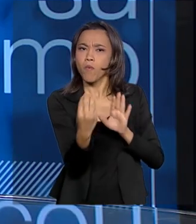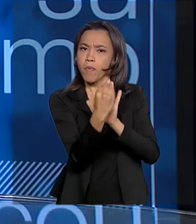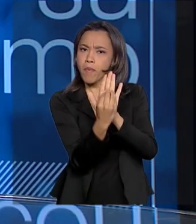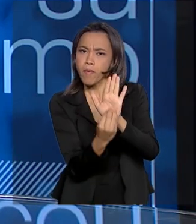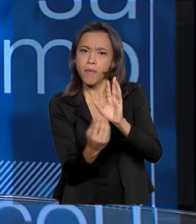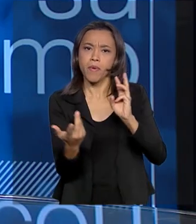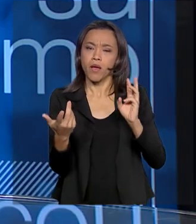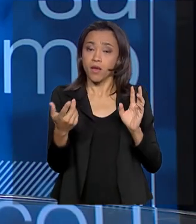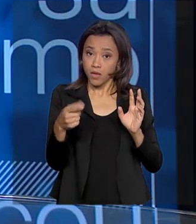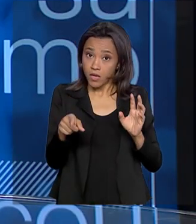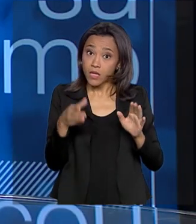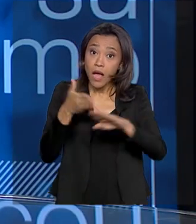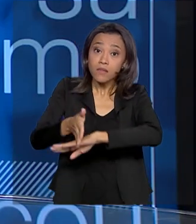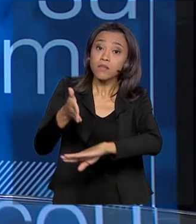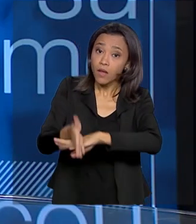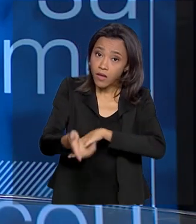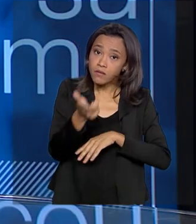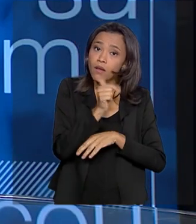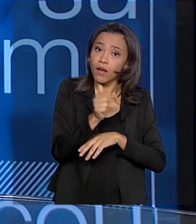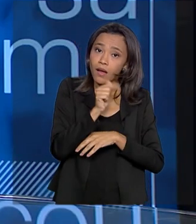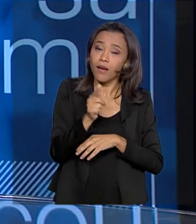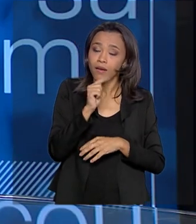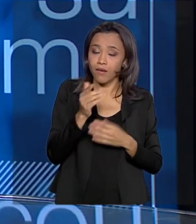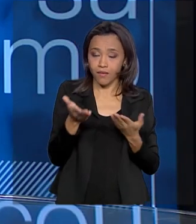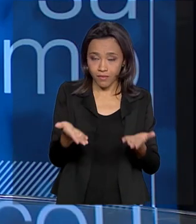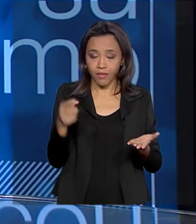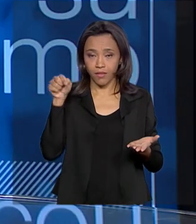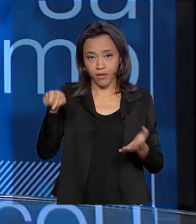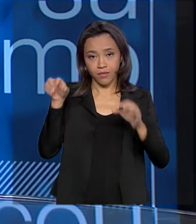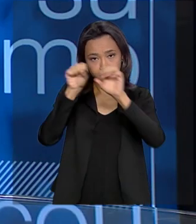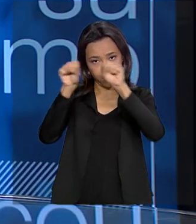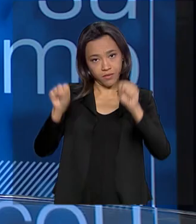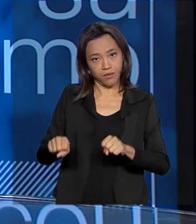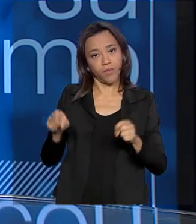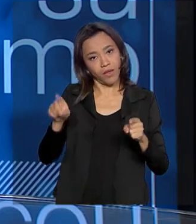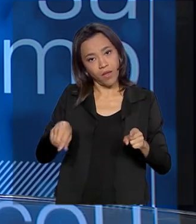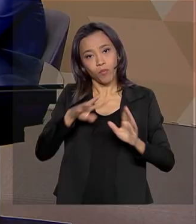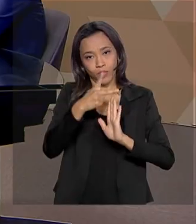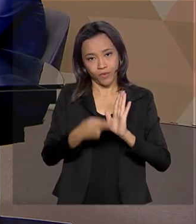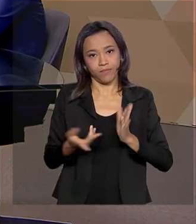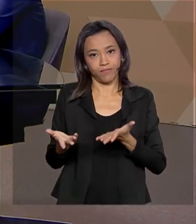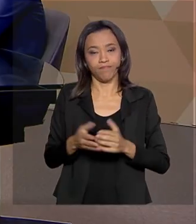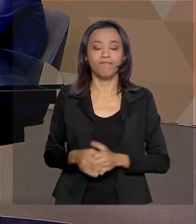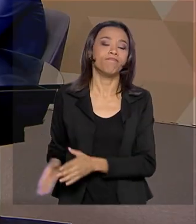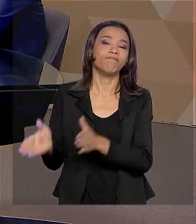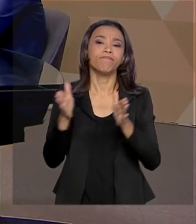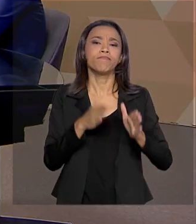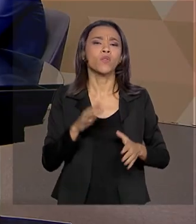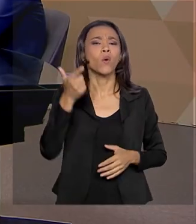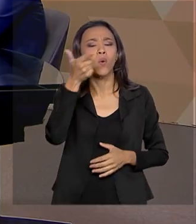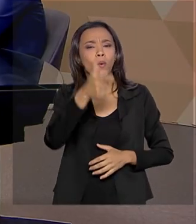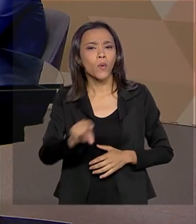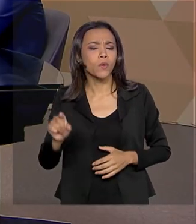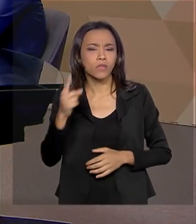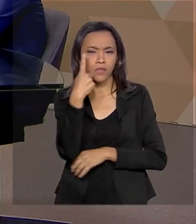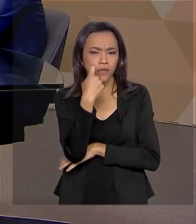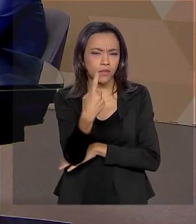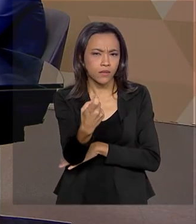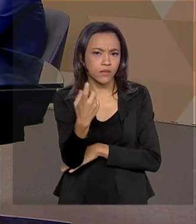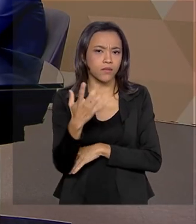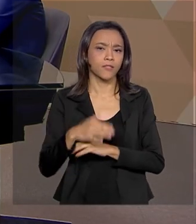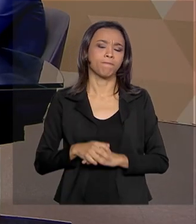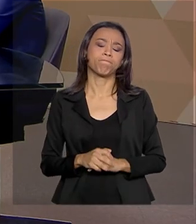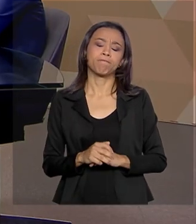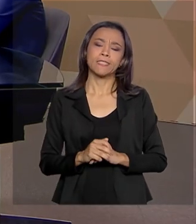acesso à água bruta neste sistema que é o projeto de integração. Agora, um outro ponto também interessante é